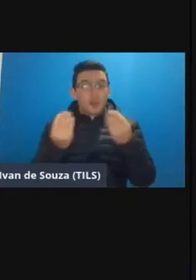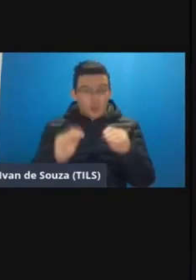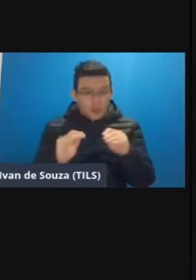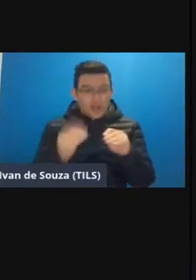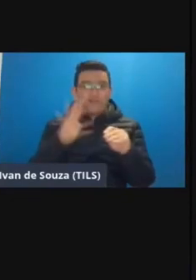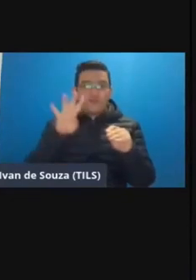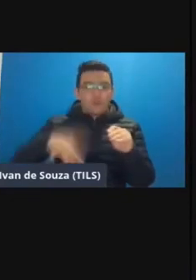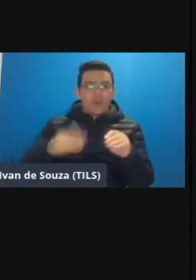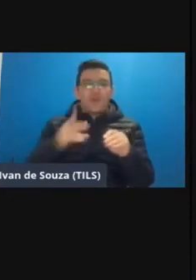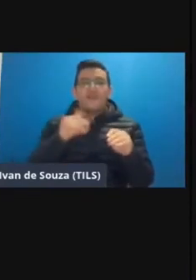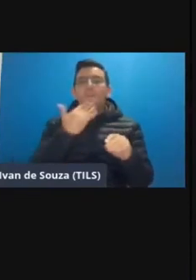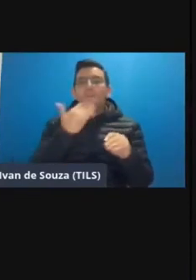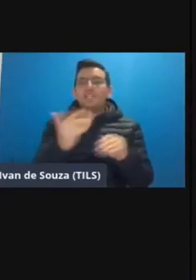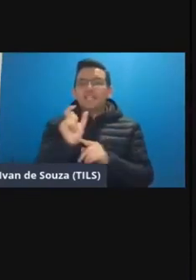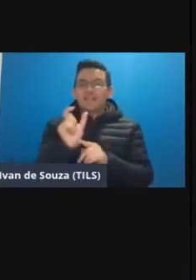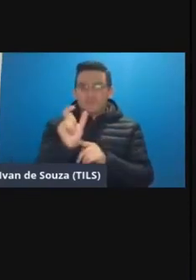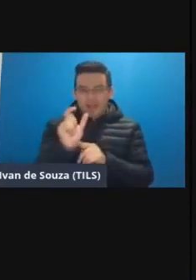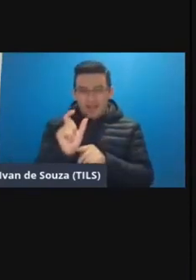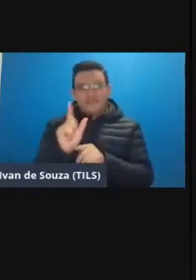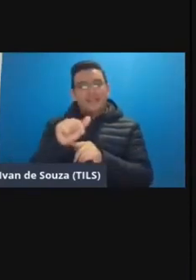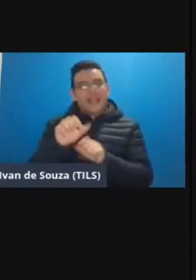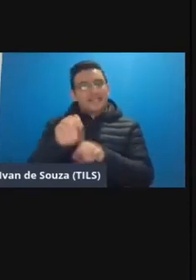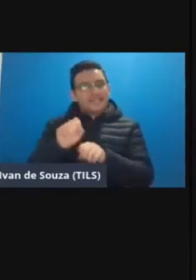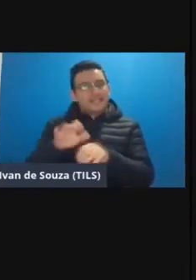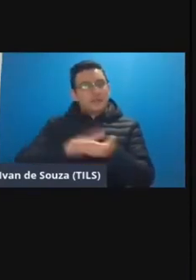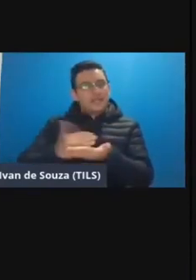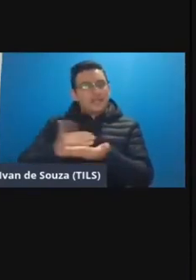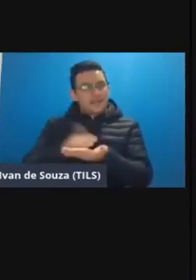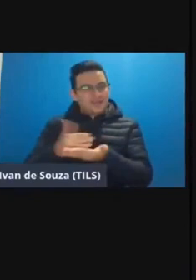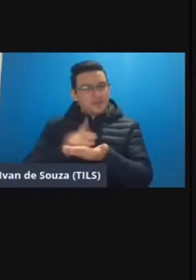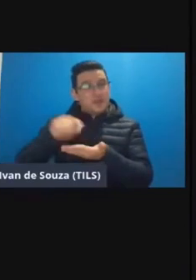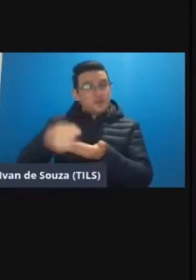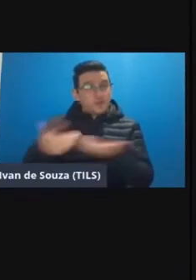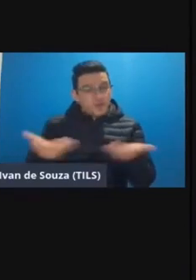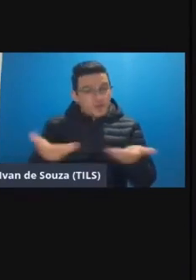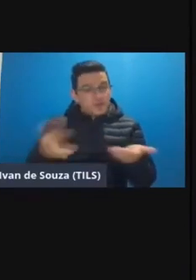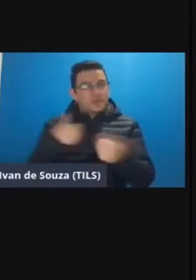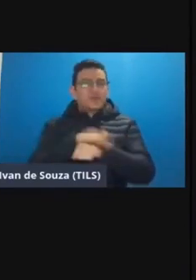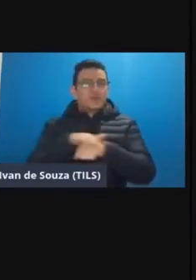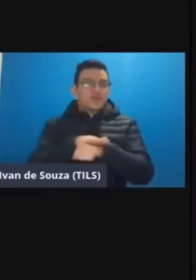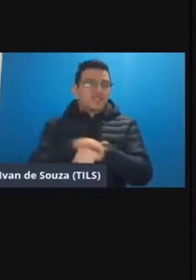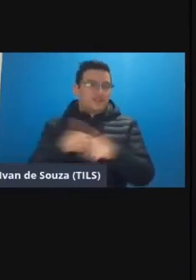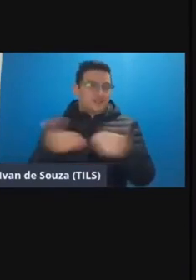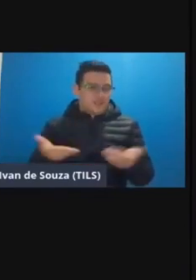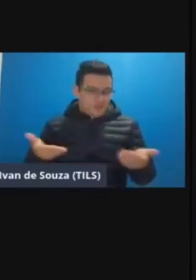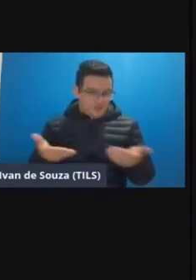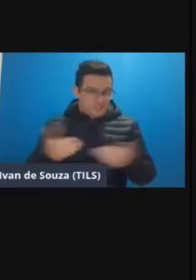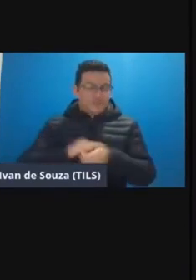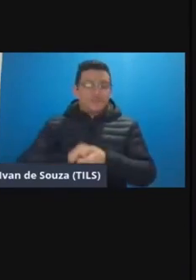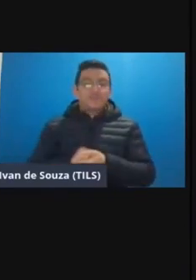formulário e vai pedir essa palavra chave que é ensino híbrido é sobre isso que nós estamos conversando aqui hoje né